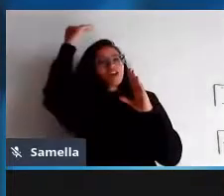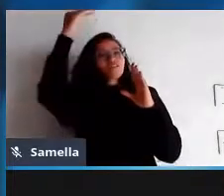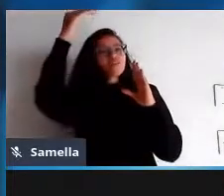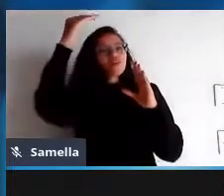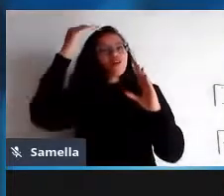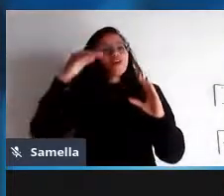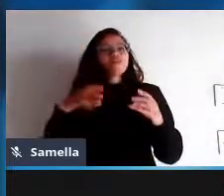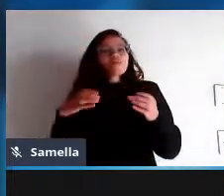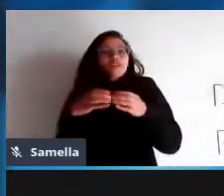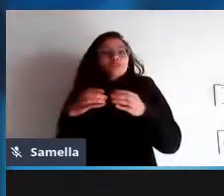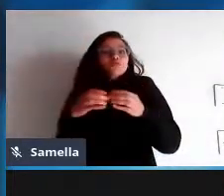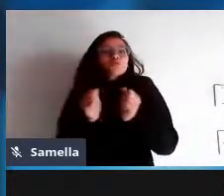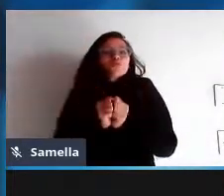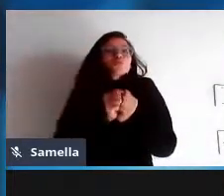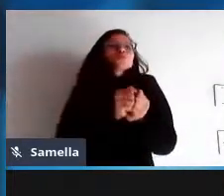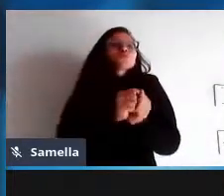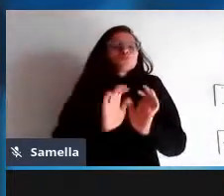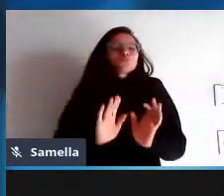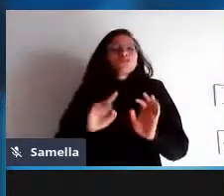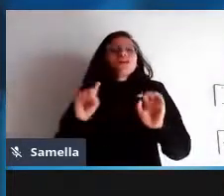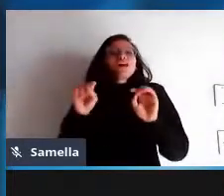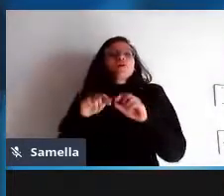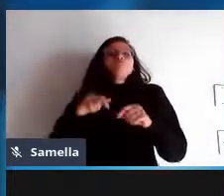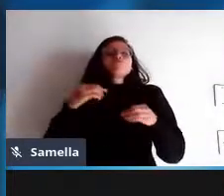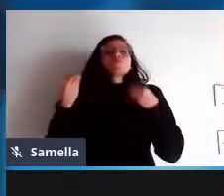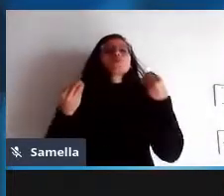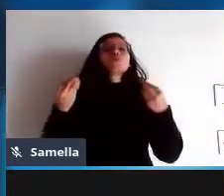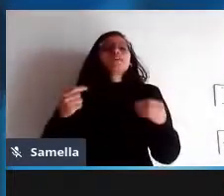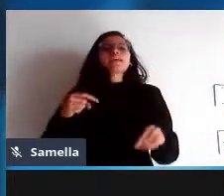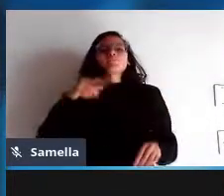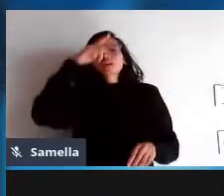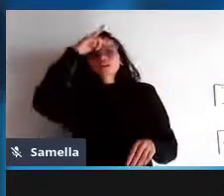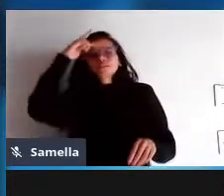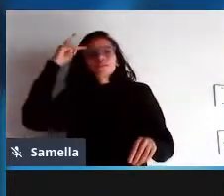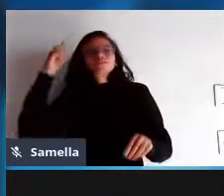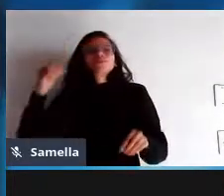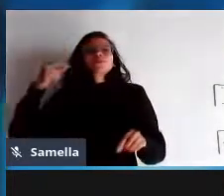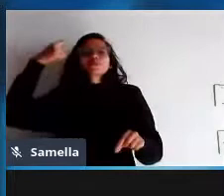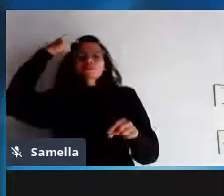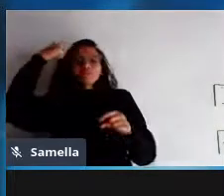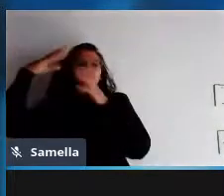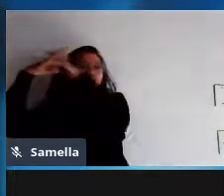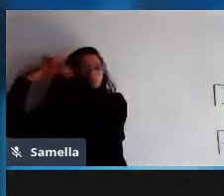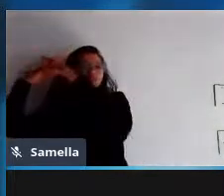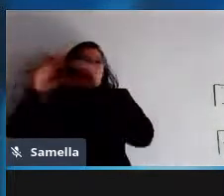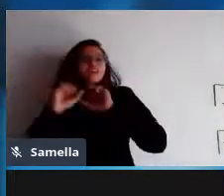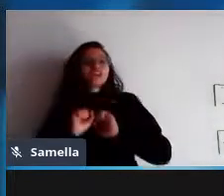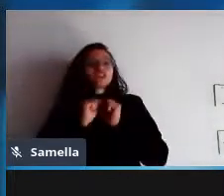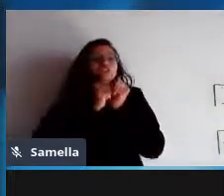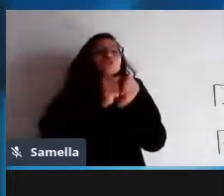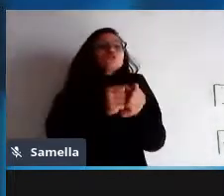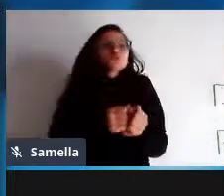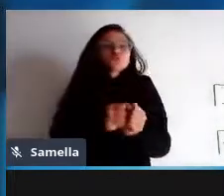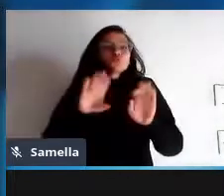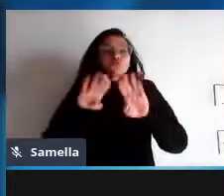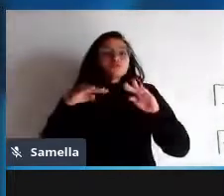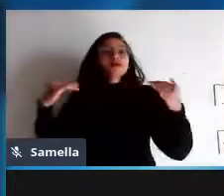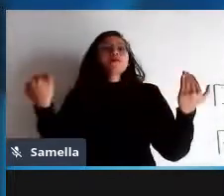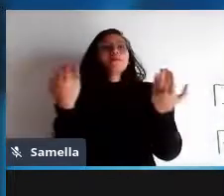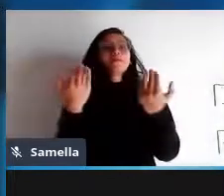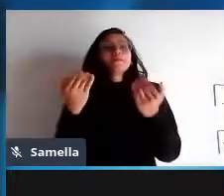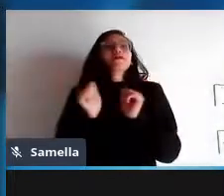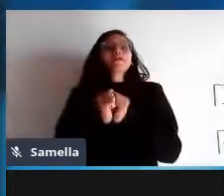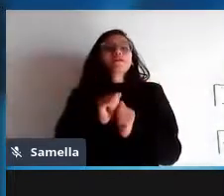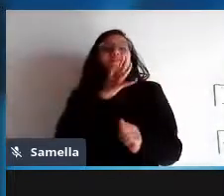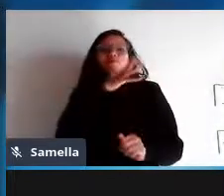colaborativo como é algo que é feito para toda uma coletividade para o bem de várias pessoas tá então